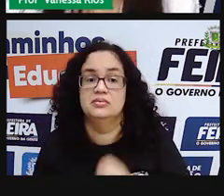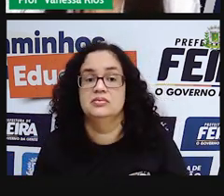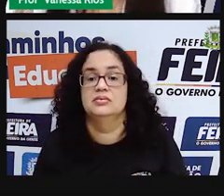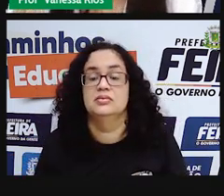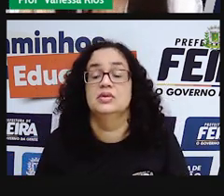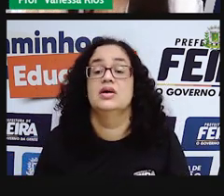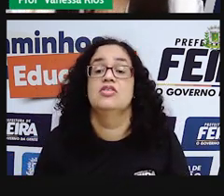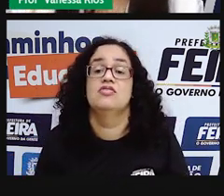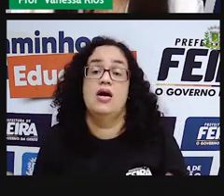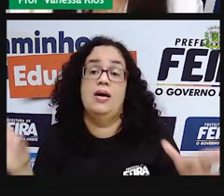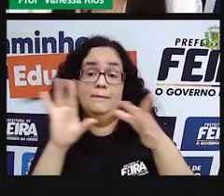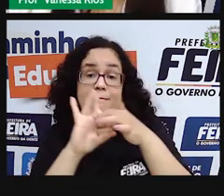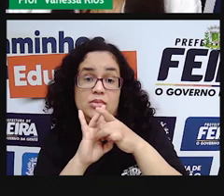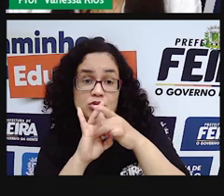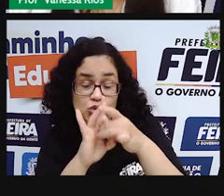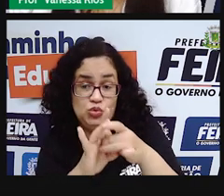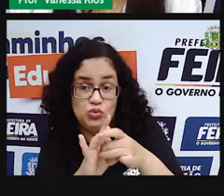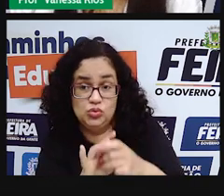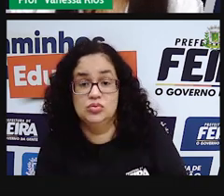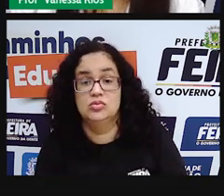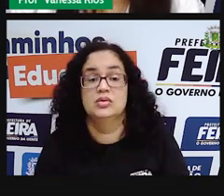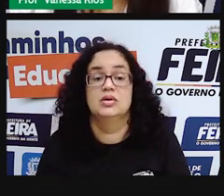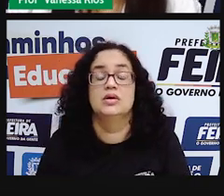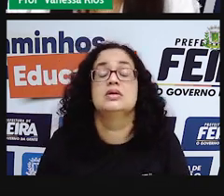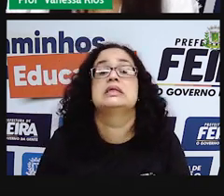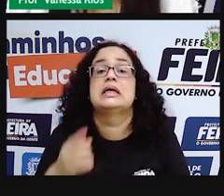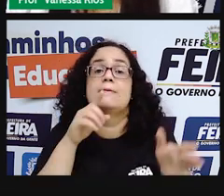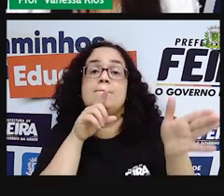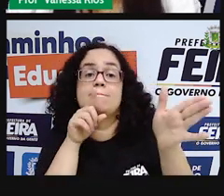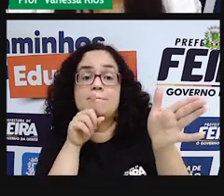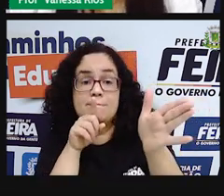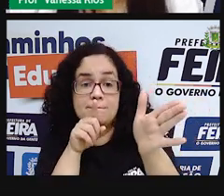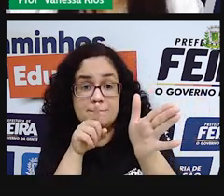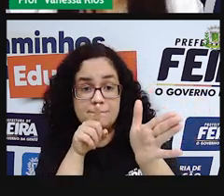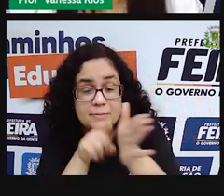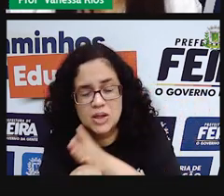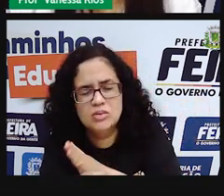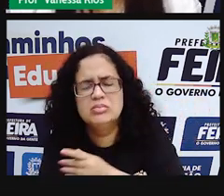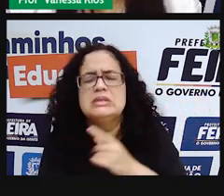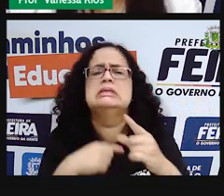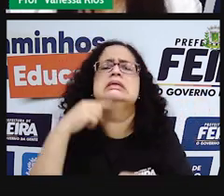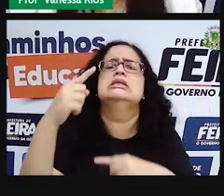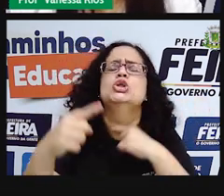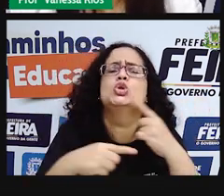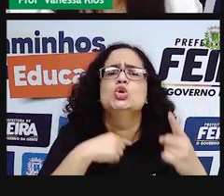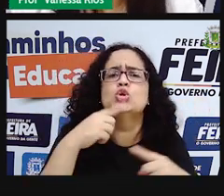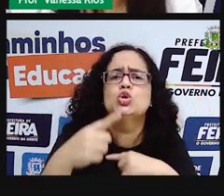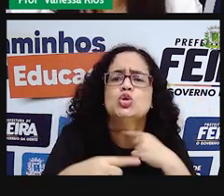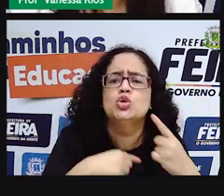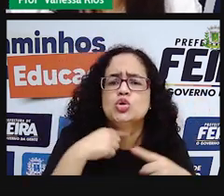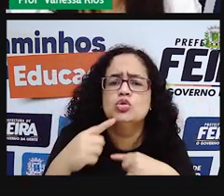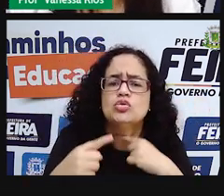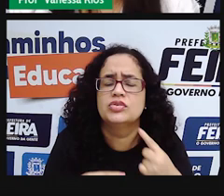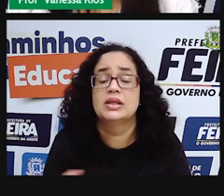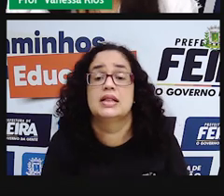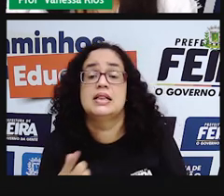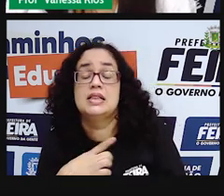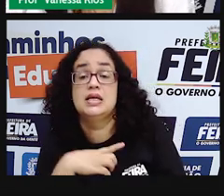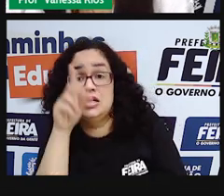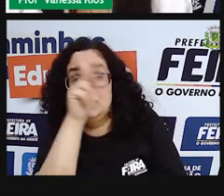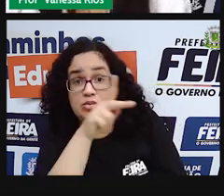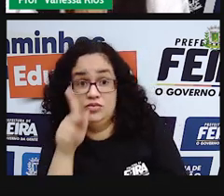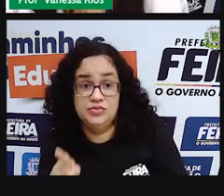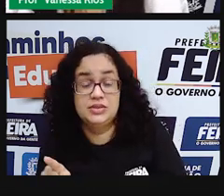Para juntar essas perguntas, né? Esses questionamentos aí, as imagens que a Pró mostrou.